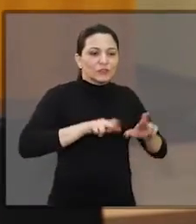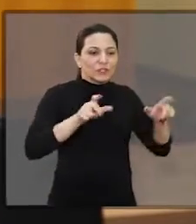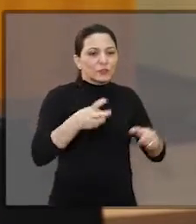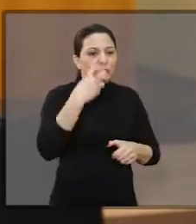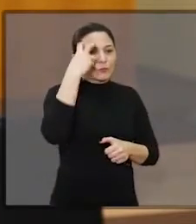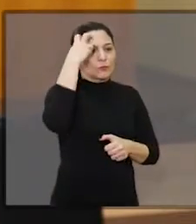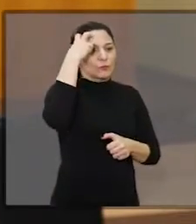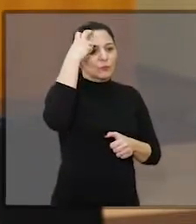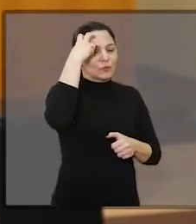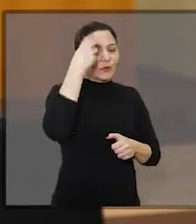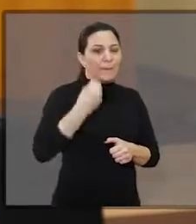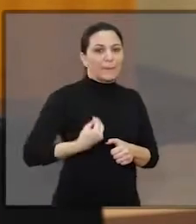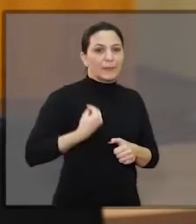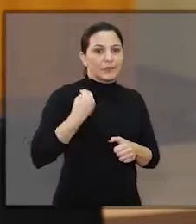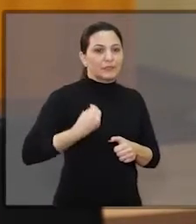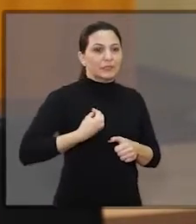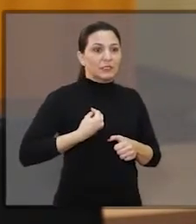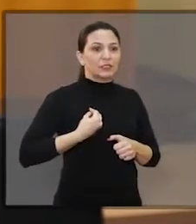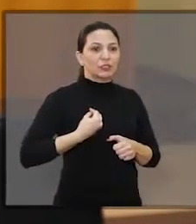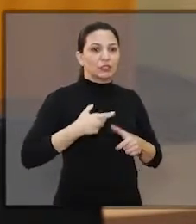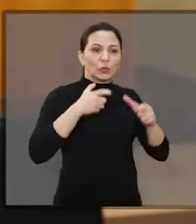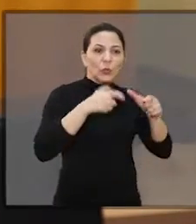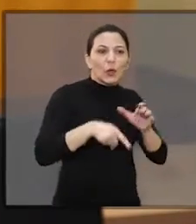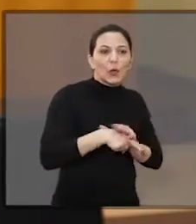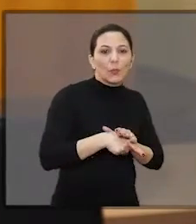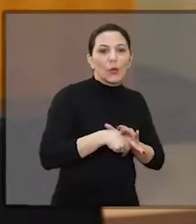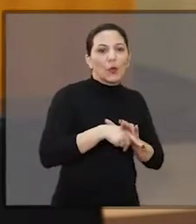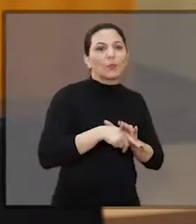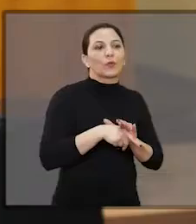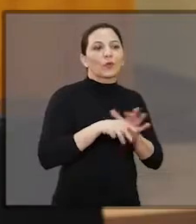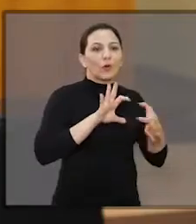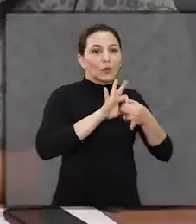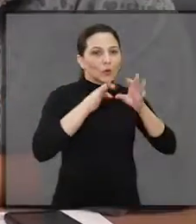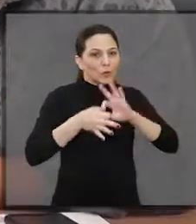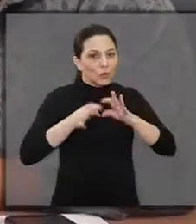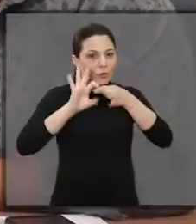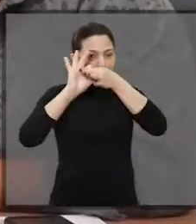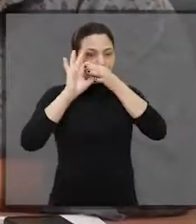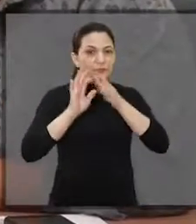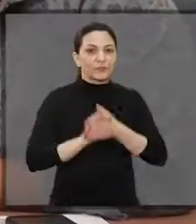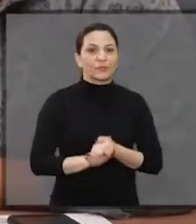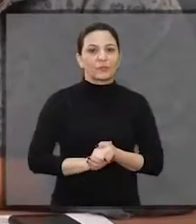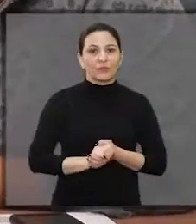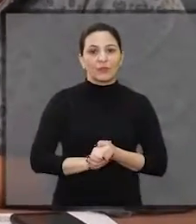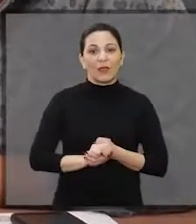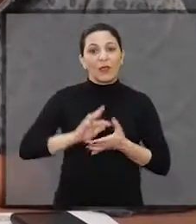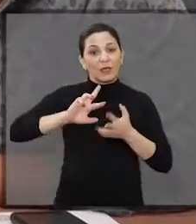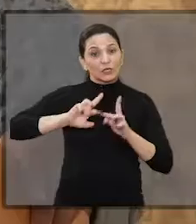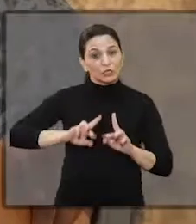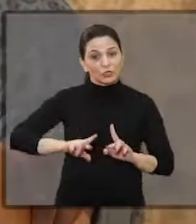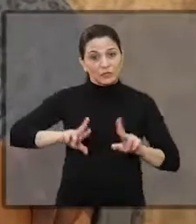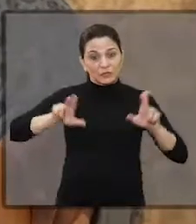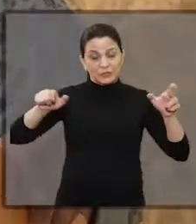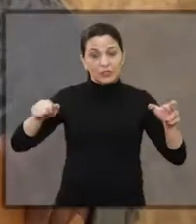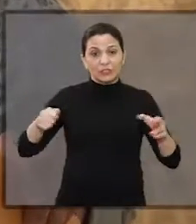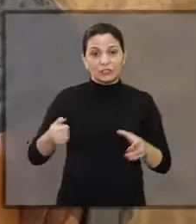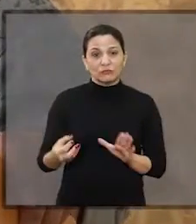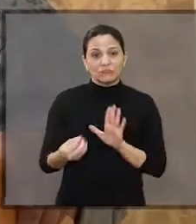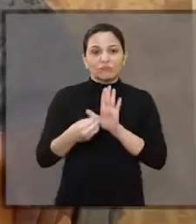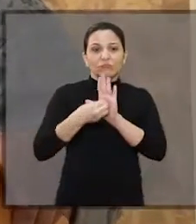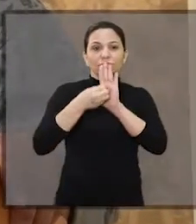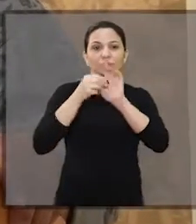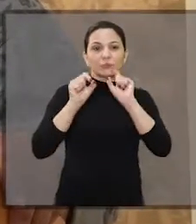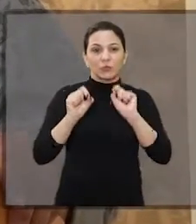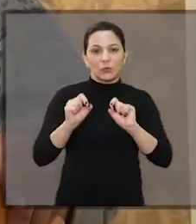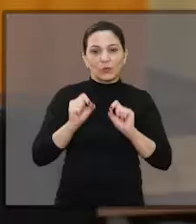cultural, essa diversidade que está presente tanto no continente quanto fora dele. A diversidade é um marco nos 200 anos